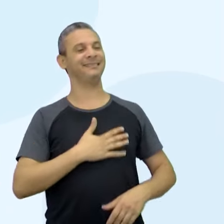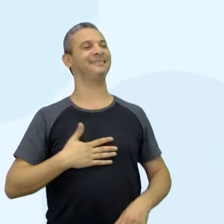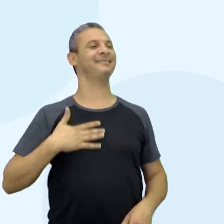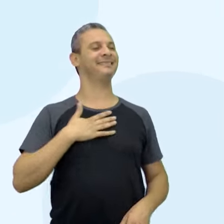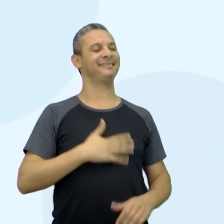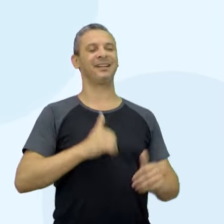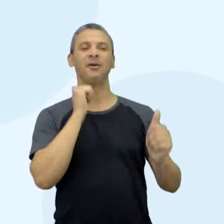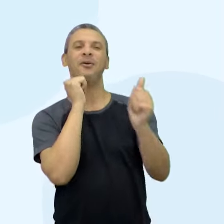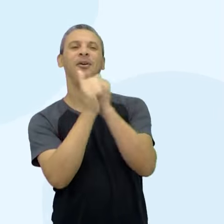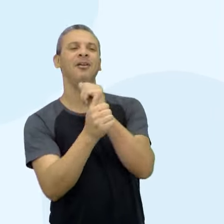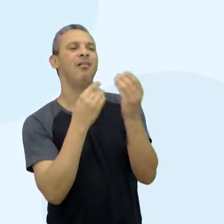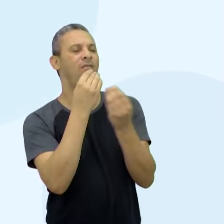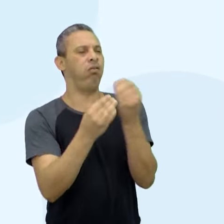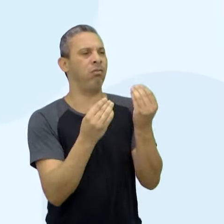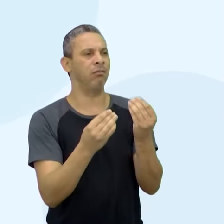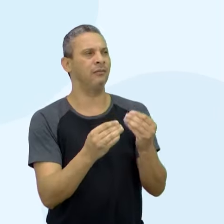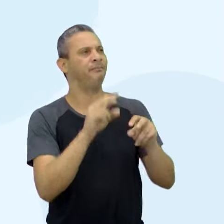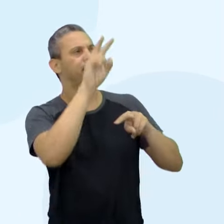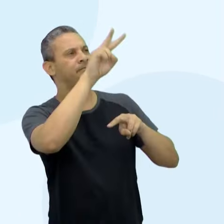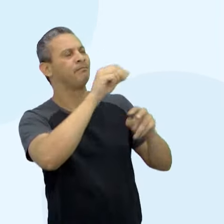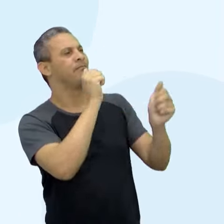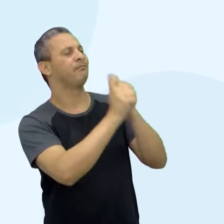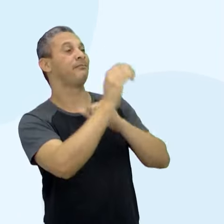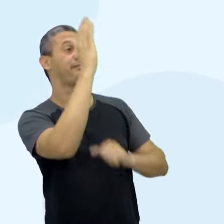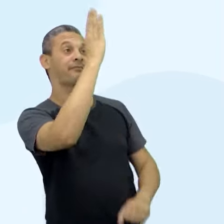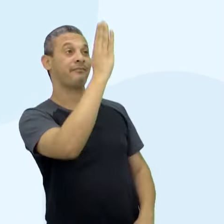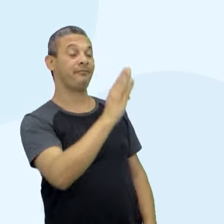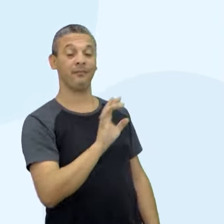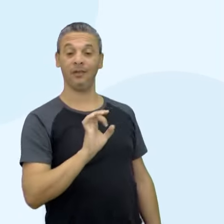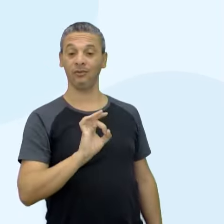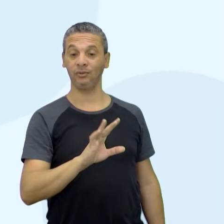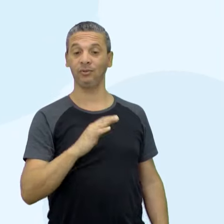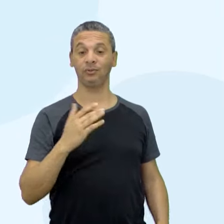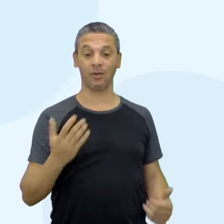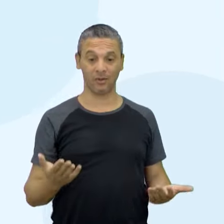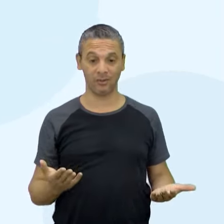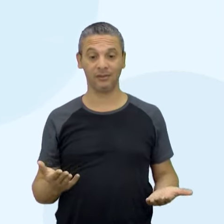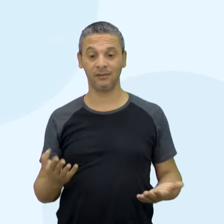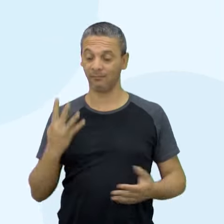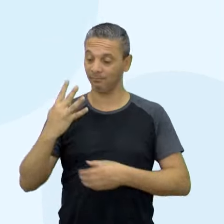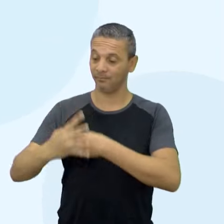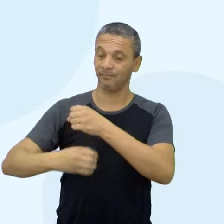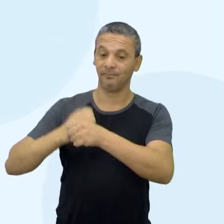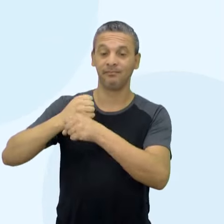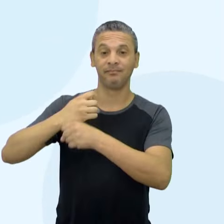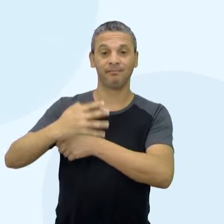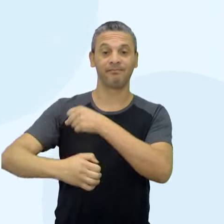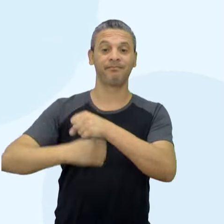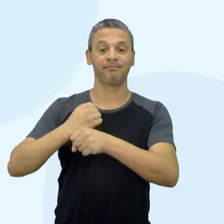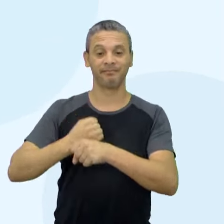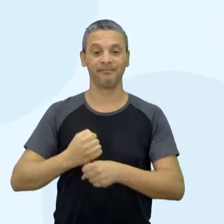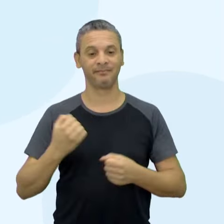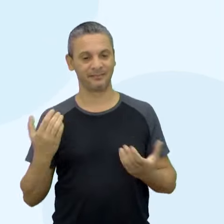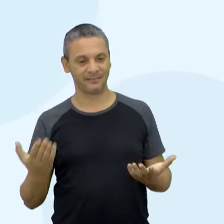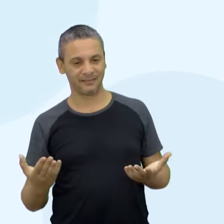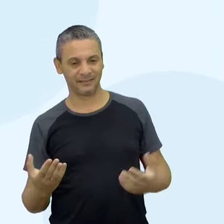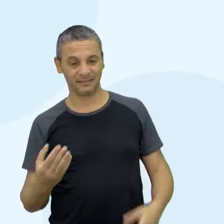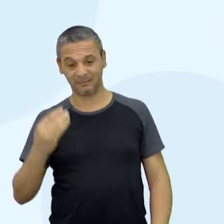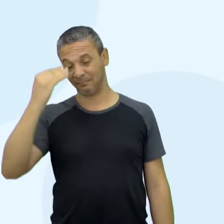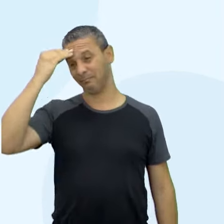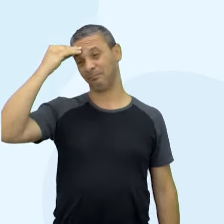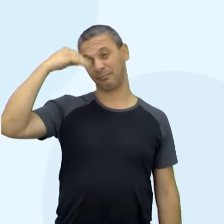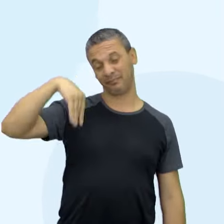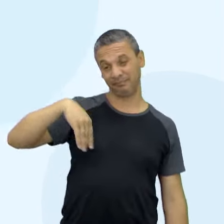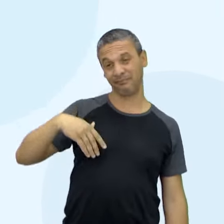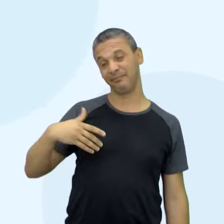refere a futebol se resumia a assistir aos jogos da seleção brasileira a cada quatro anos. Me frustrar, mas não